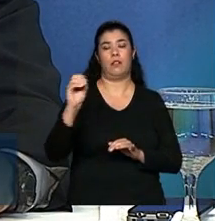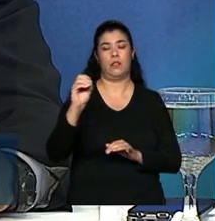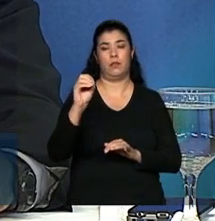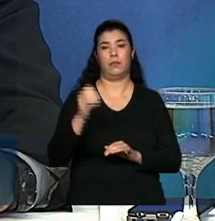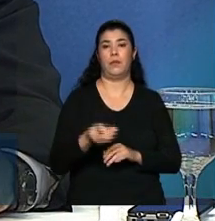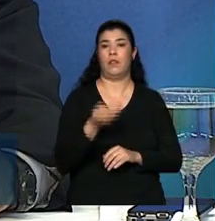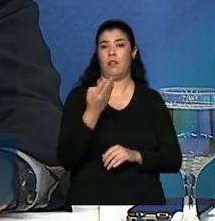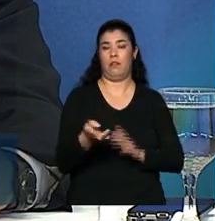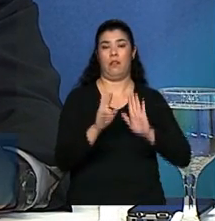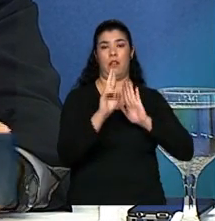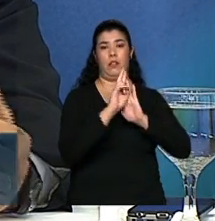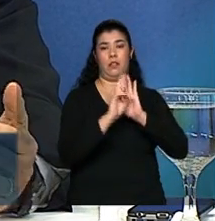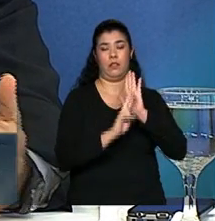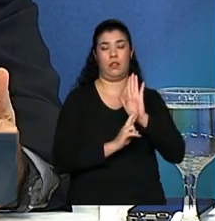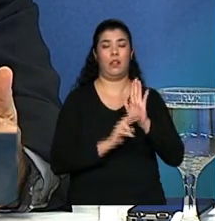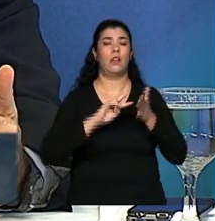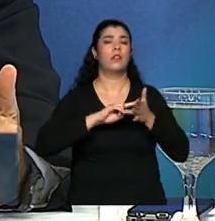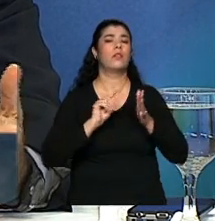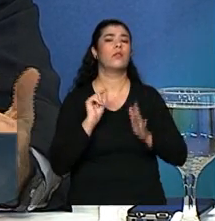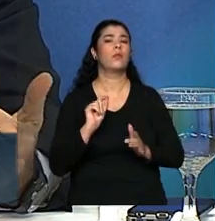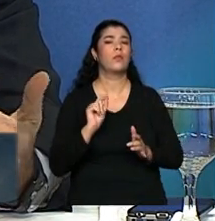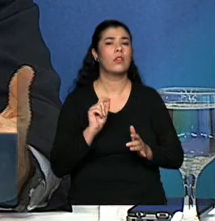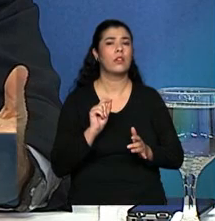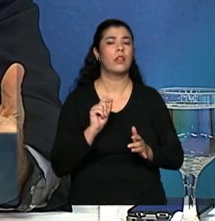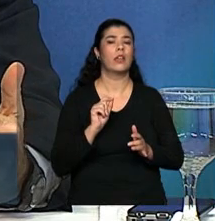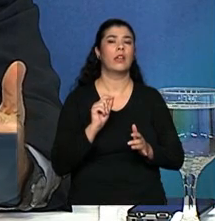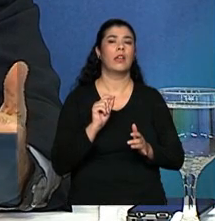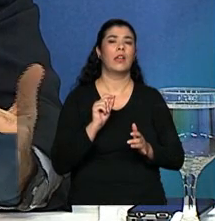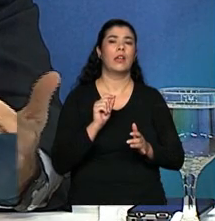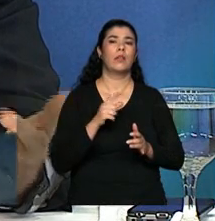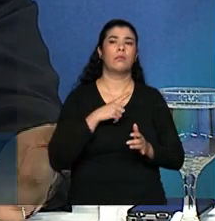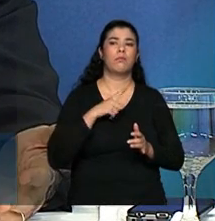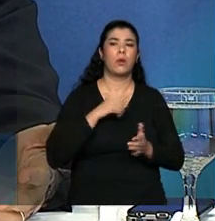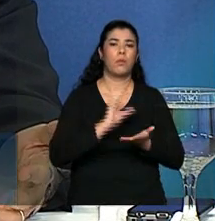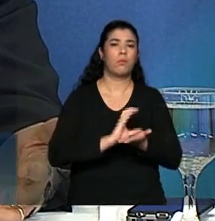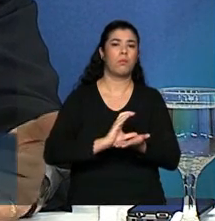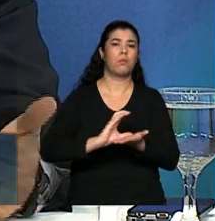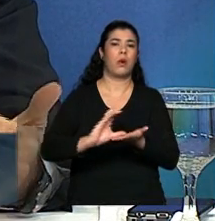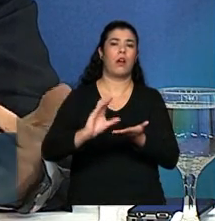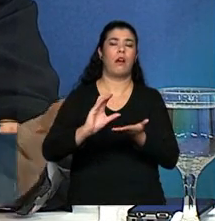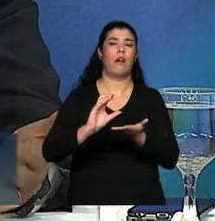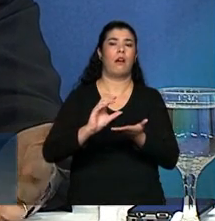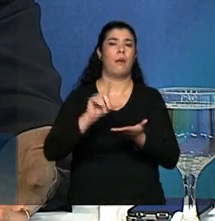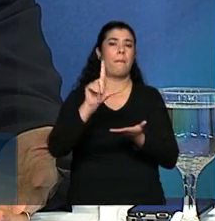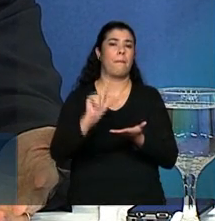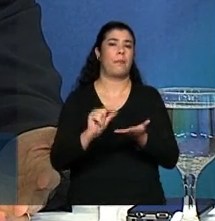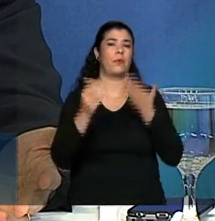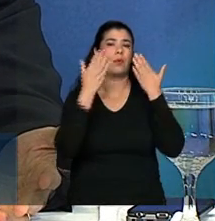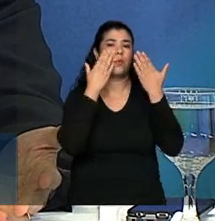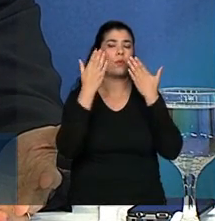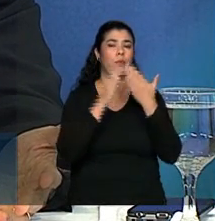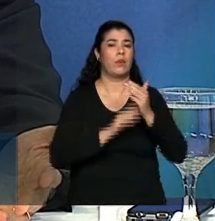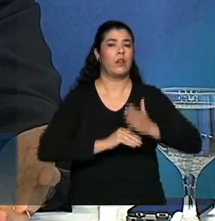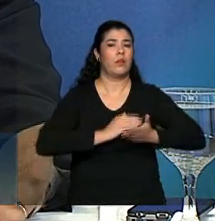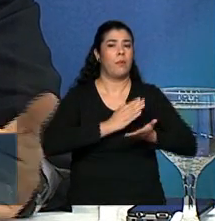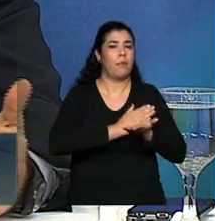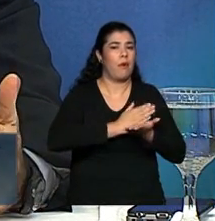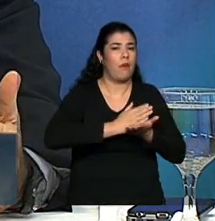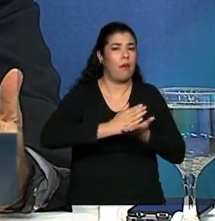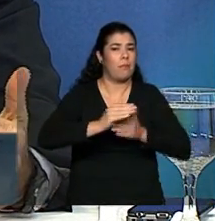Essa regra significa um gasto menor do que aconteceria na ausência dessa progressividade.